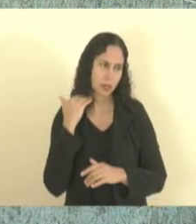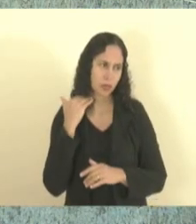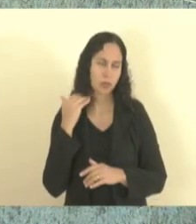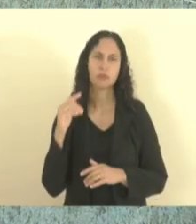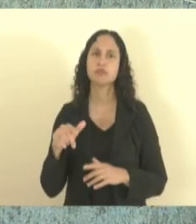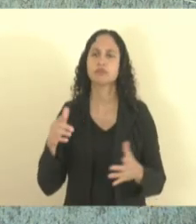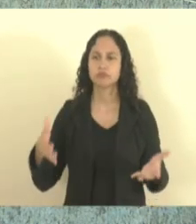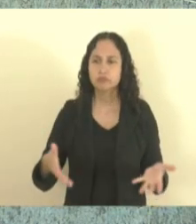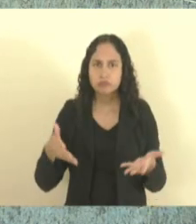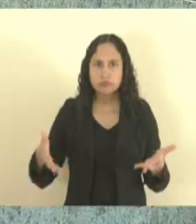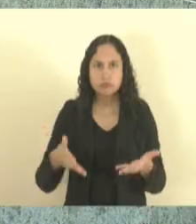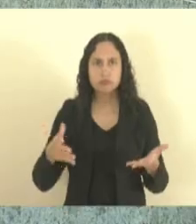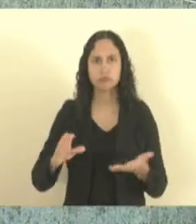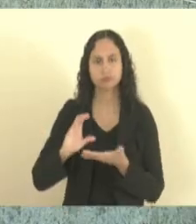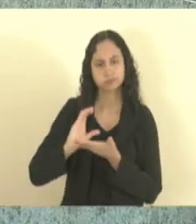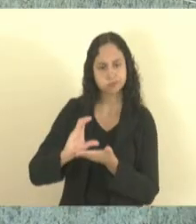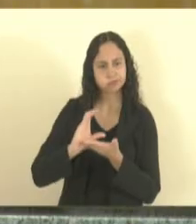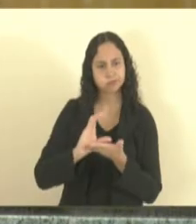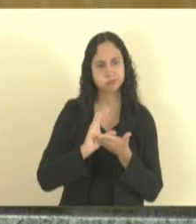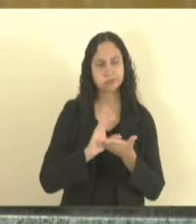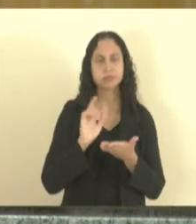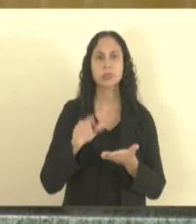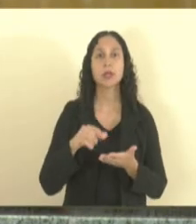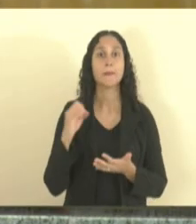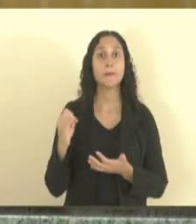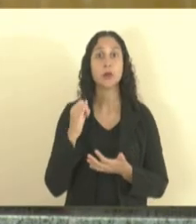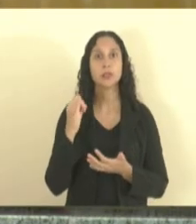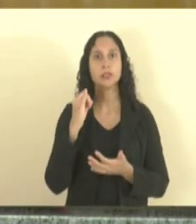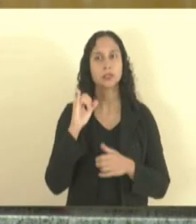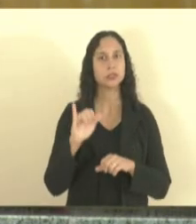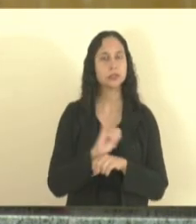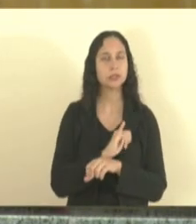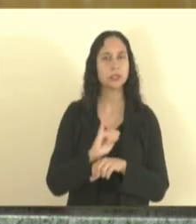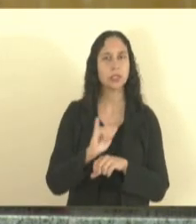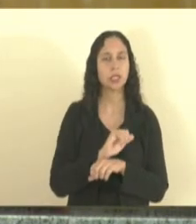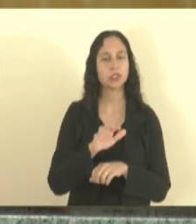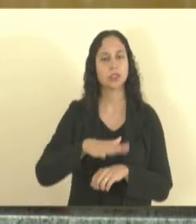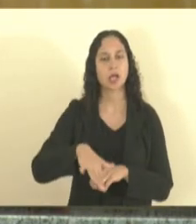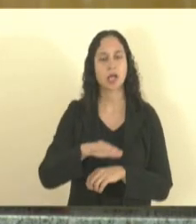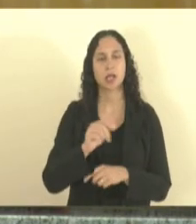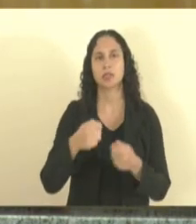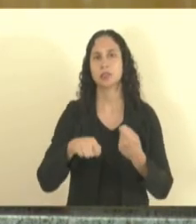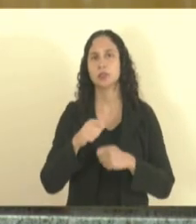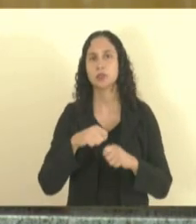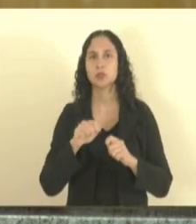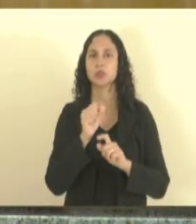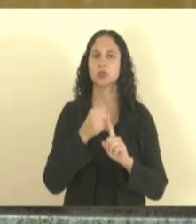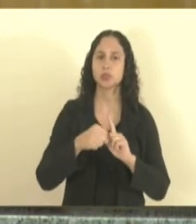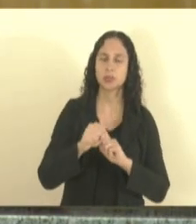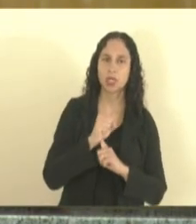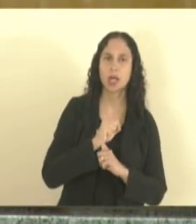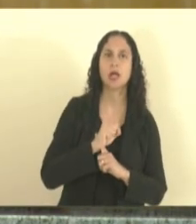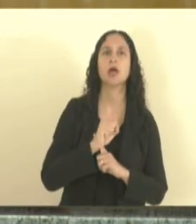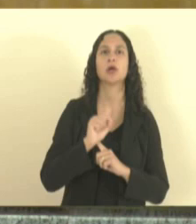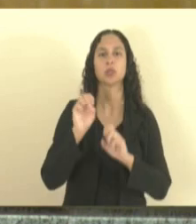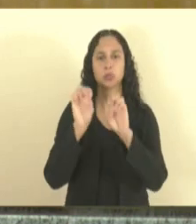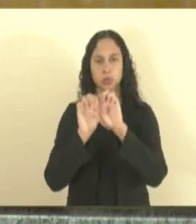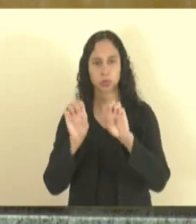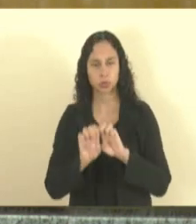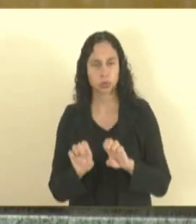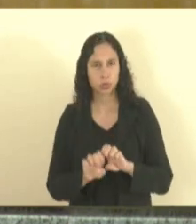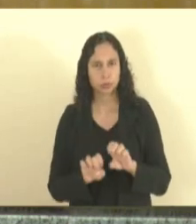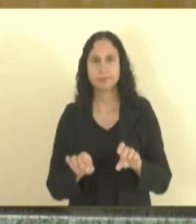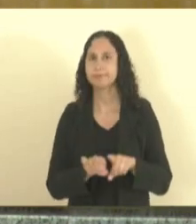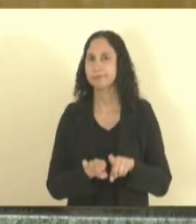fomento que é um instrumento tão importante para o desenvolvimento econômico social da infraestrutura